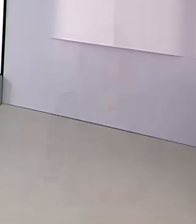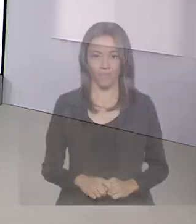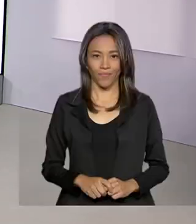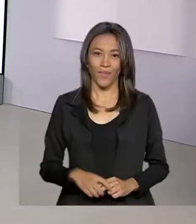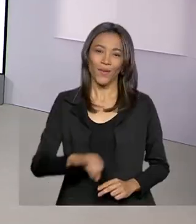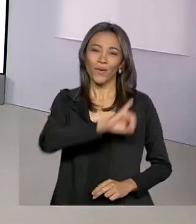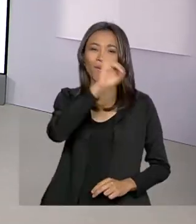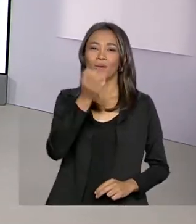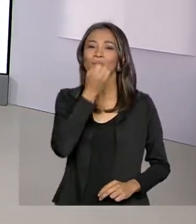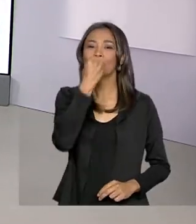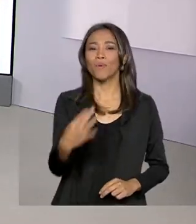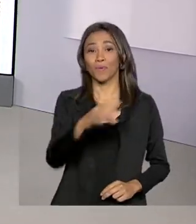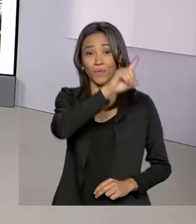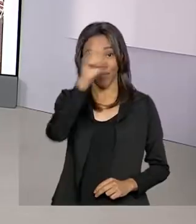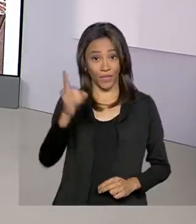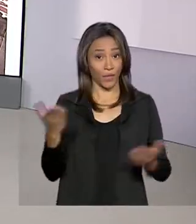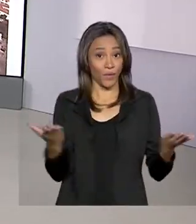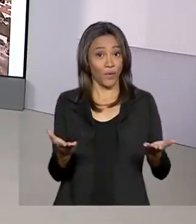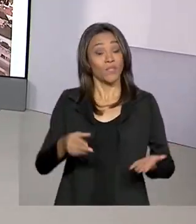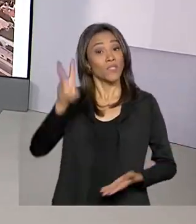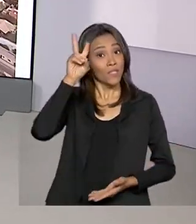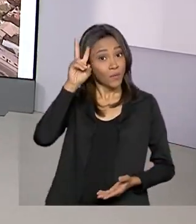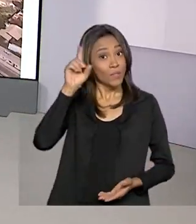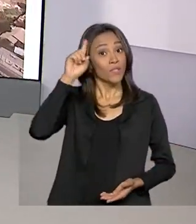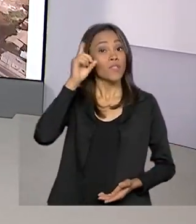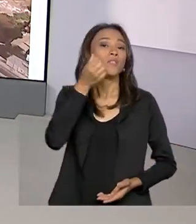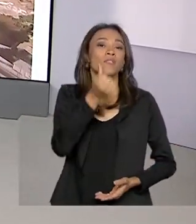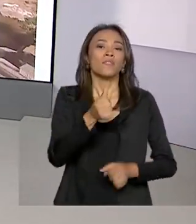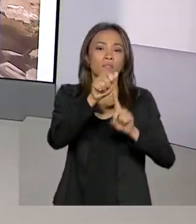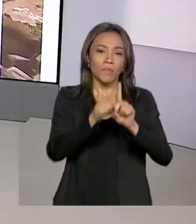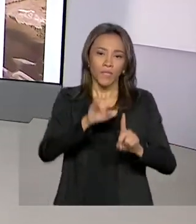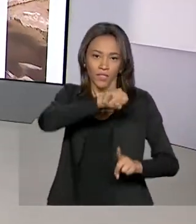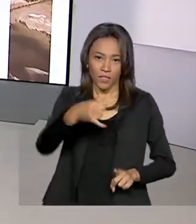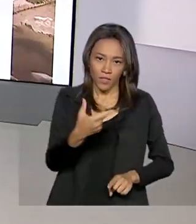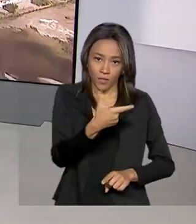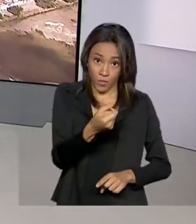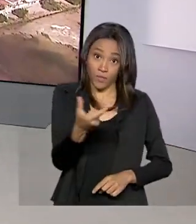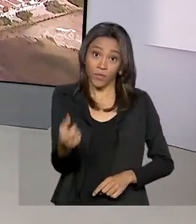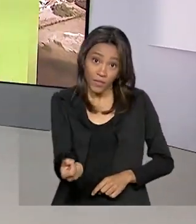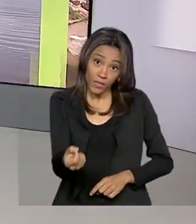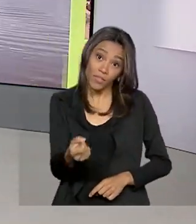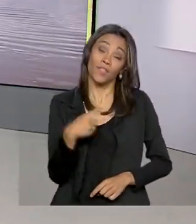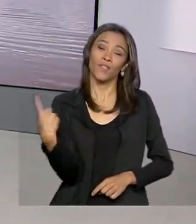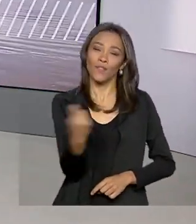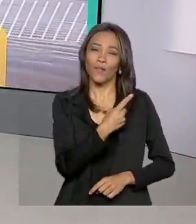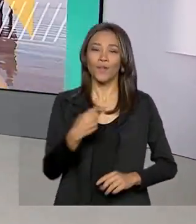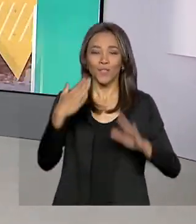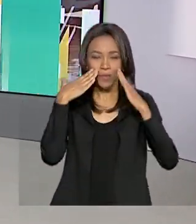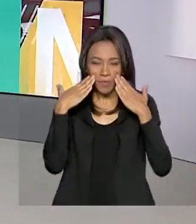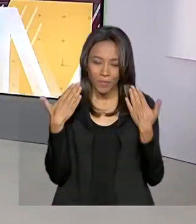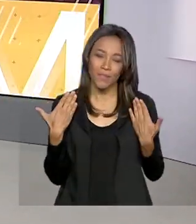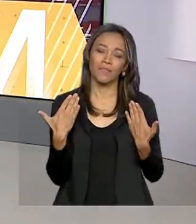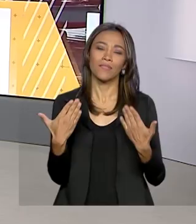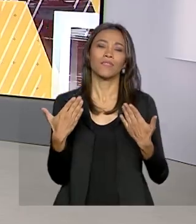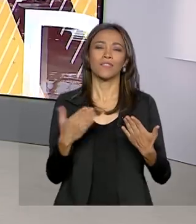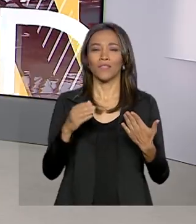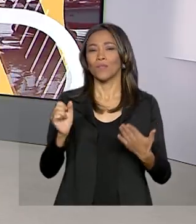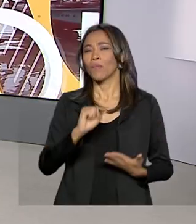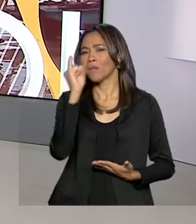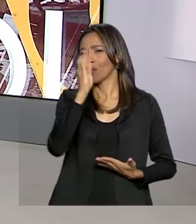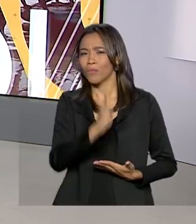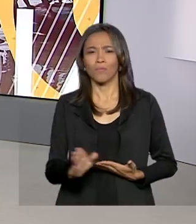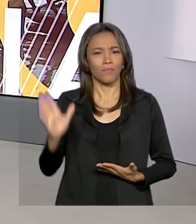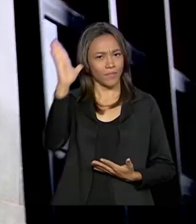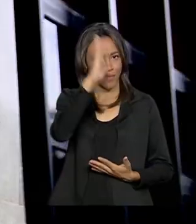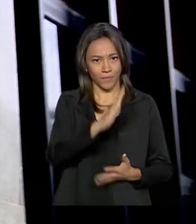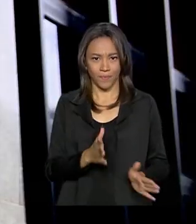Olá, bom dia pra você. Hoje é segunda-feira, 6 de janeiro de 2020. Estamos no ar com o Brasil em dia para todo